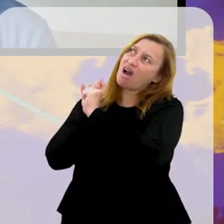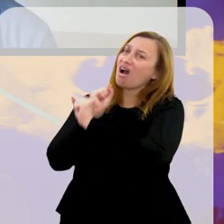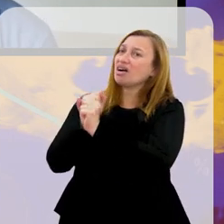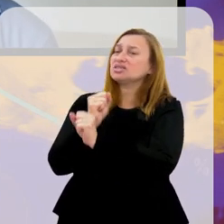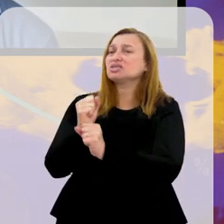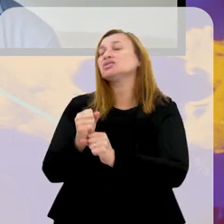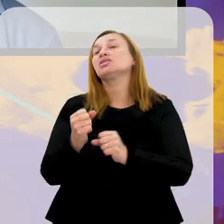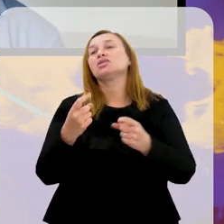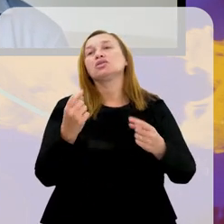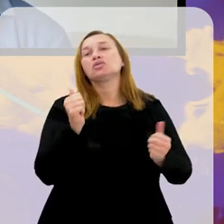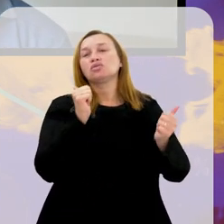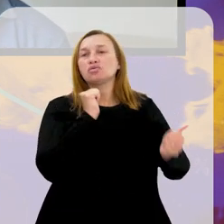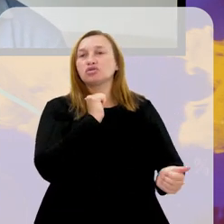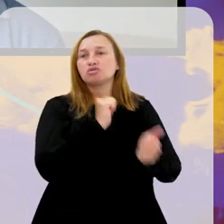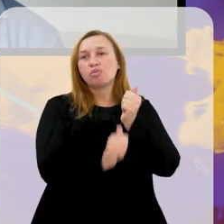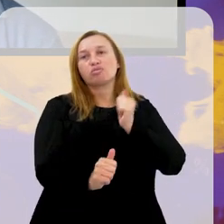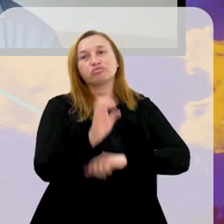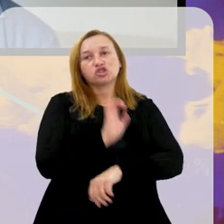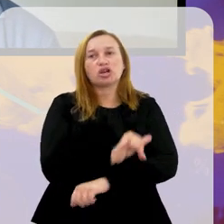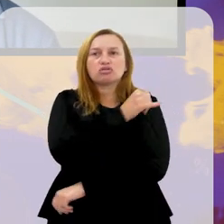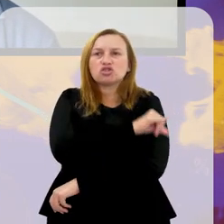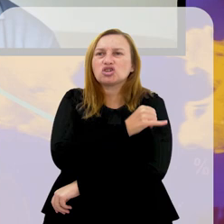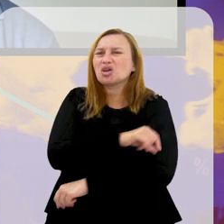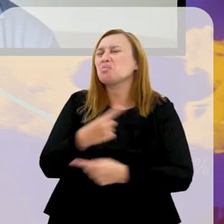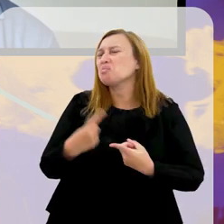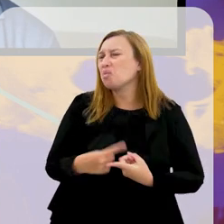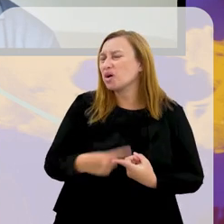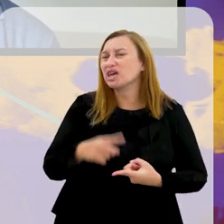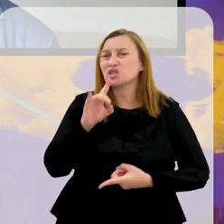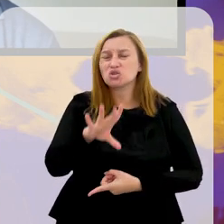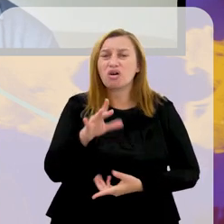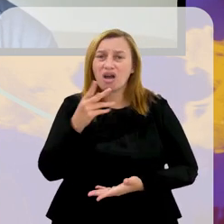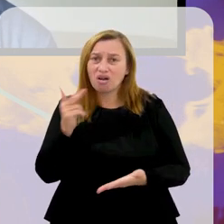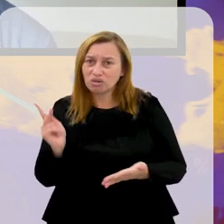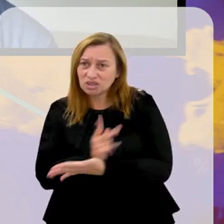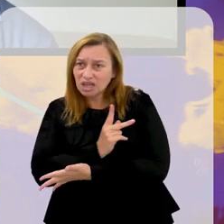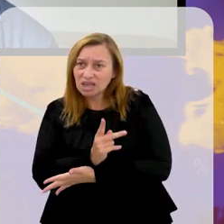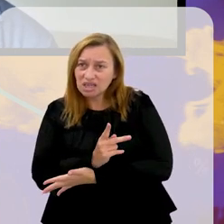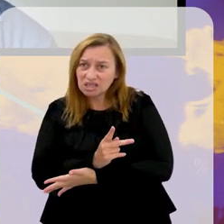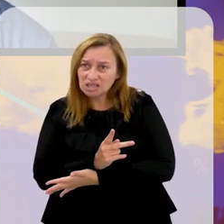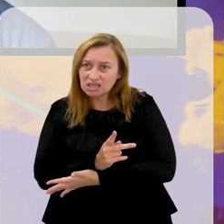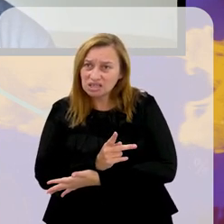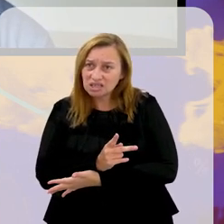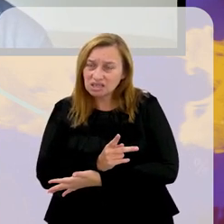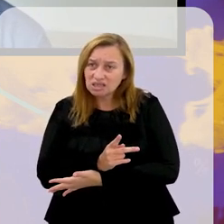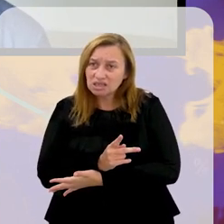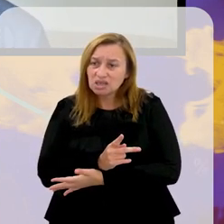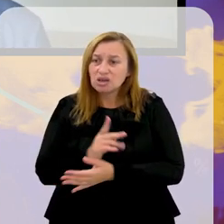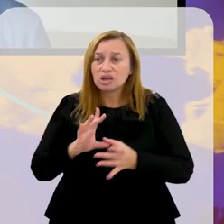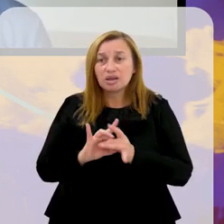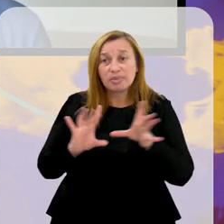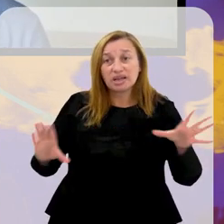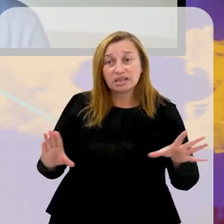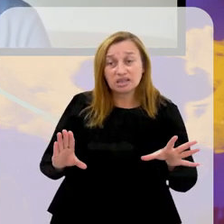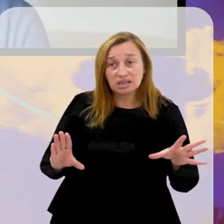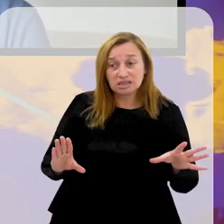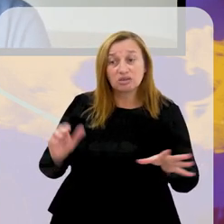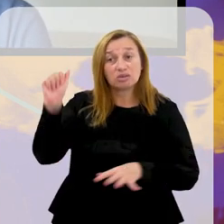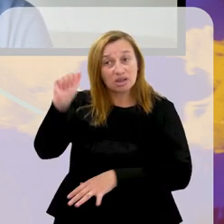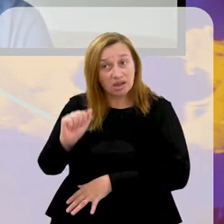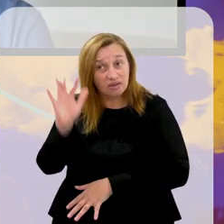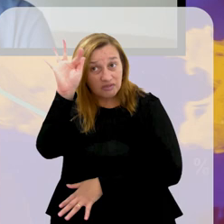no futebol do Estado do Rio de Janeiro. Porque isso só acontece com autorização da